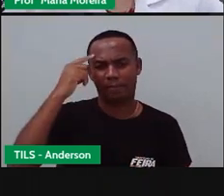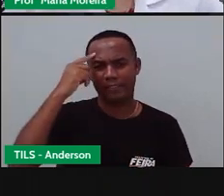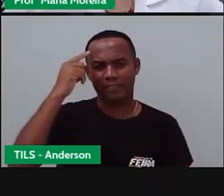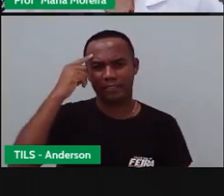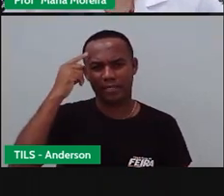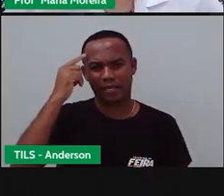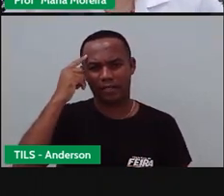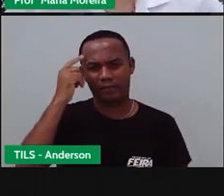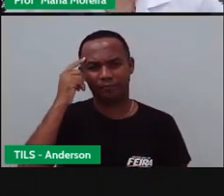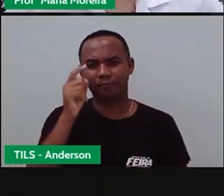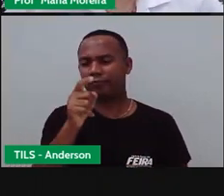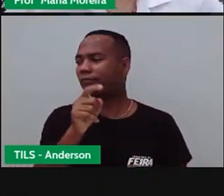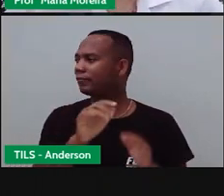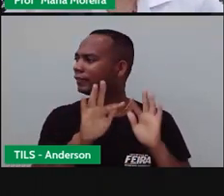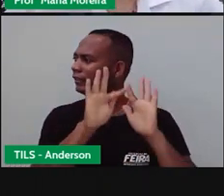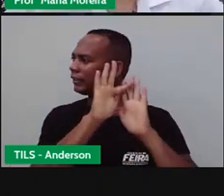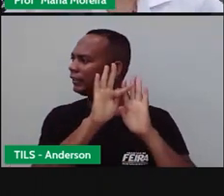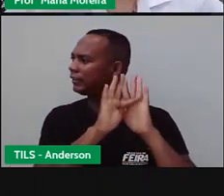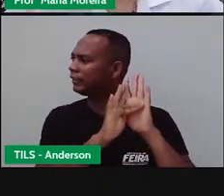Anderson?